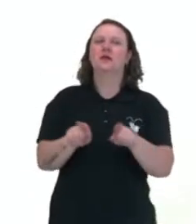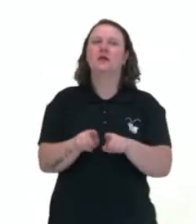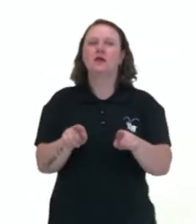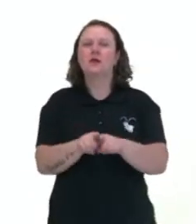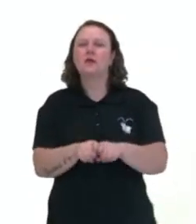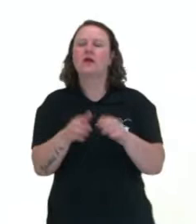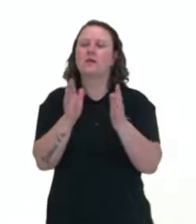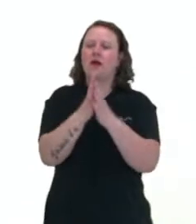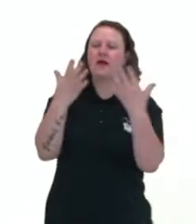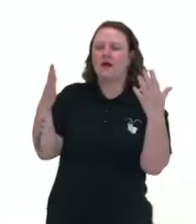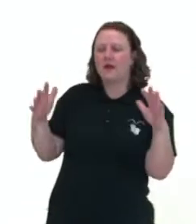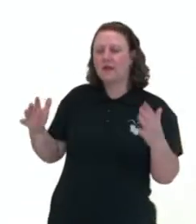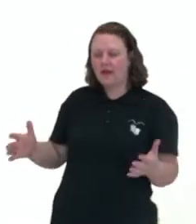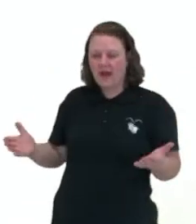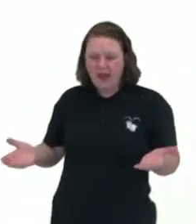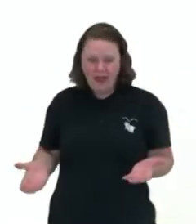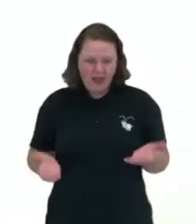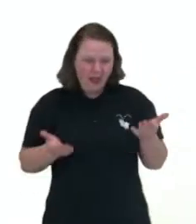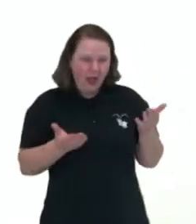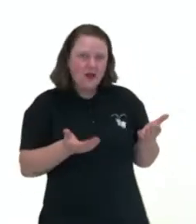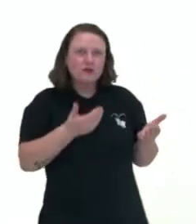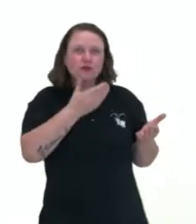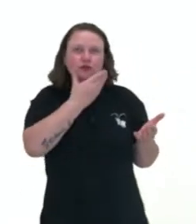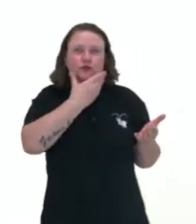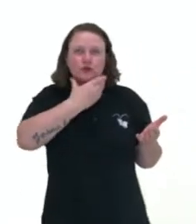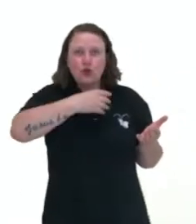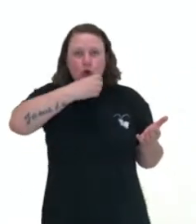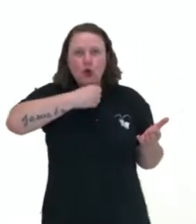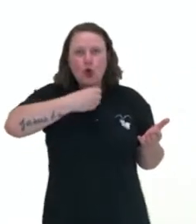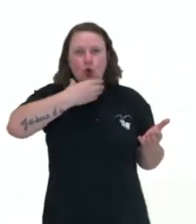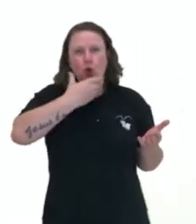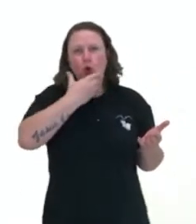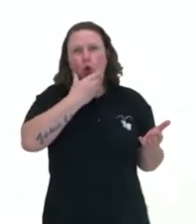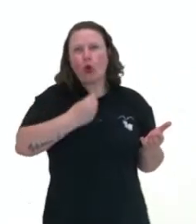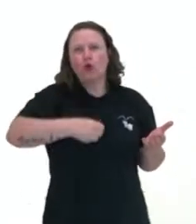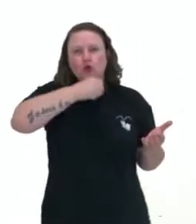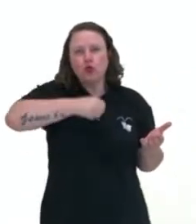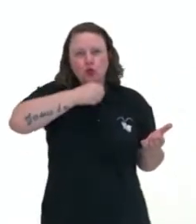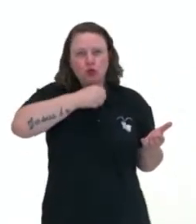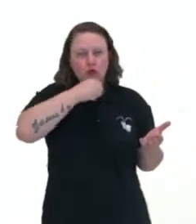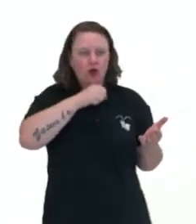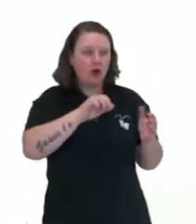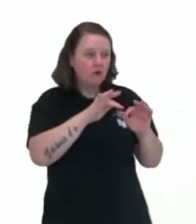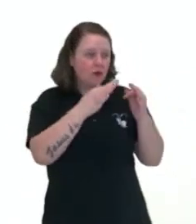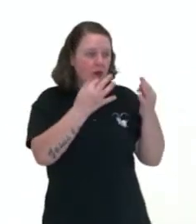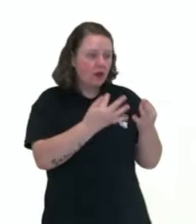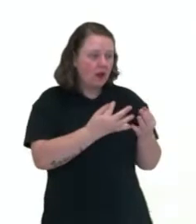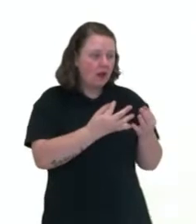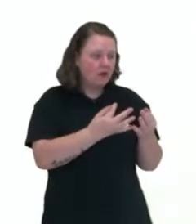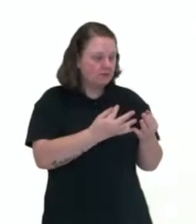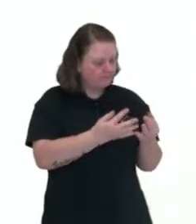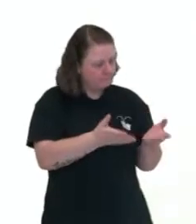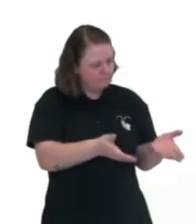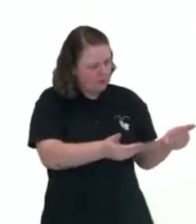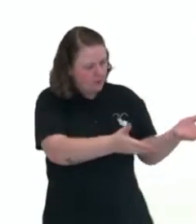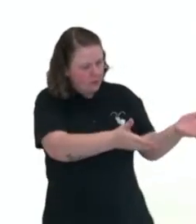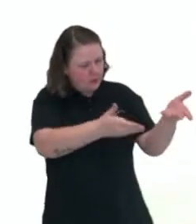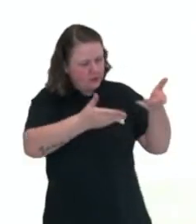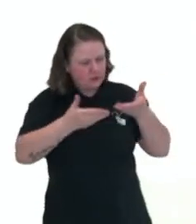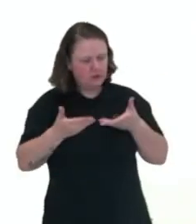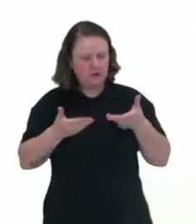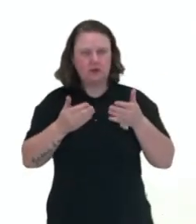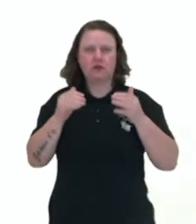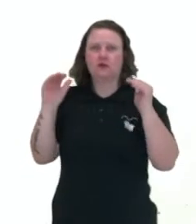o leva pra casa, junto com o avô, e chegando lá, conhece toda a família e convida o garoto pra ir morar com ele na